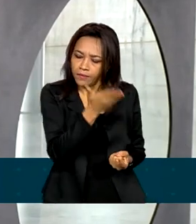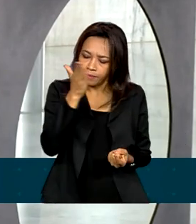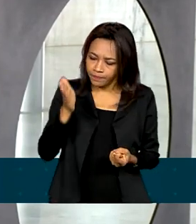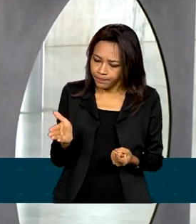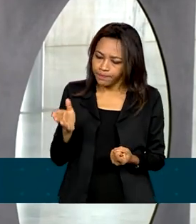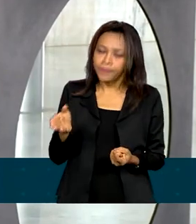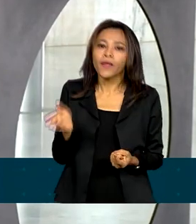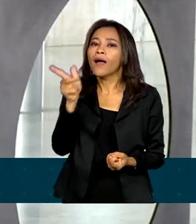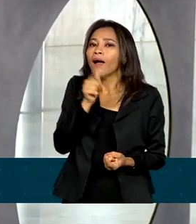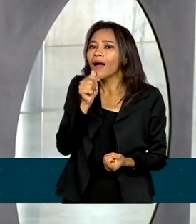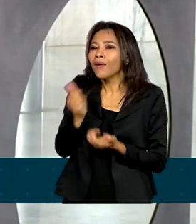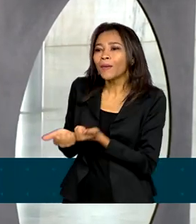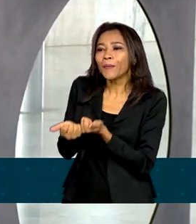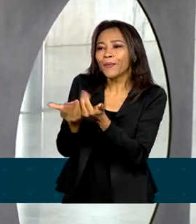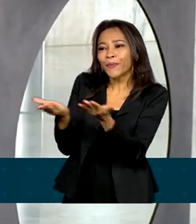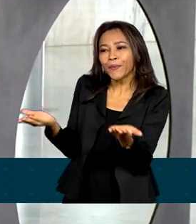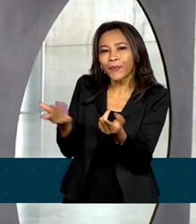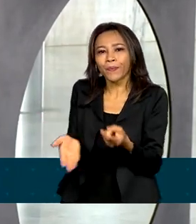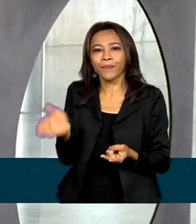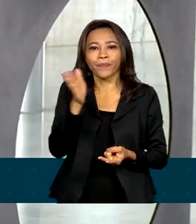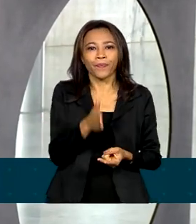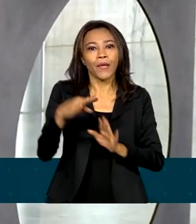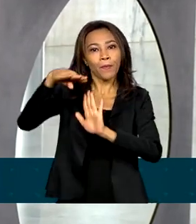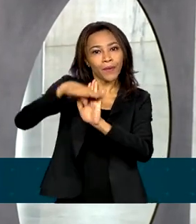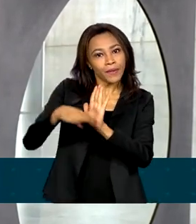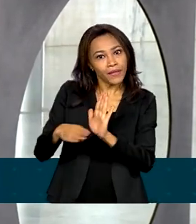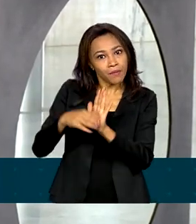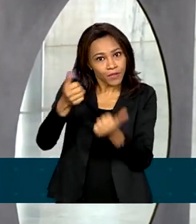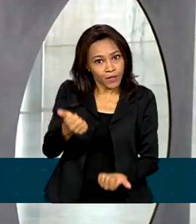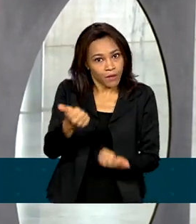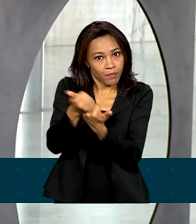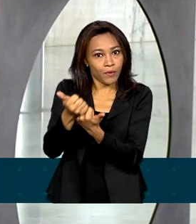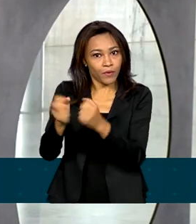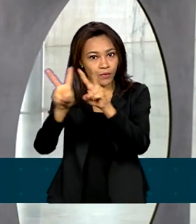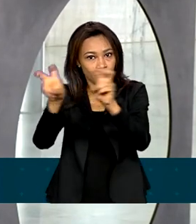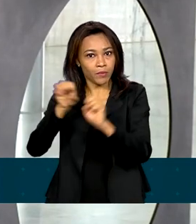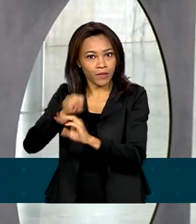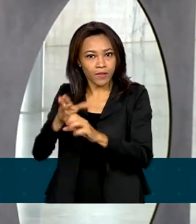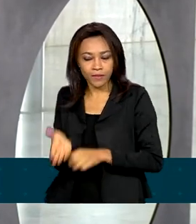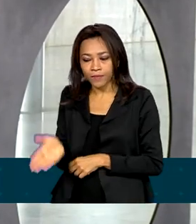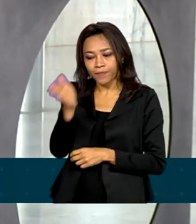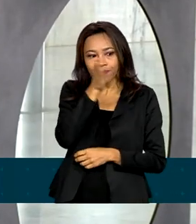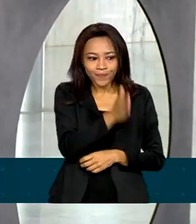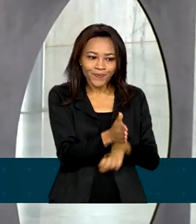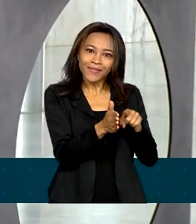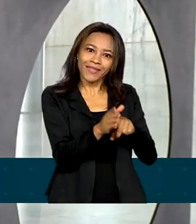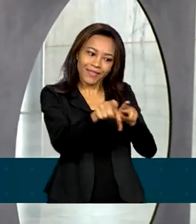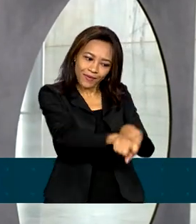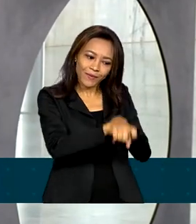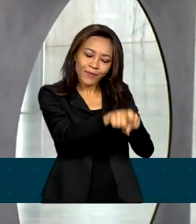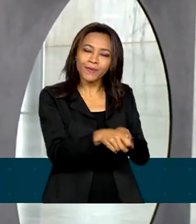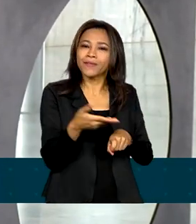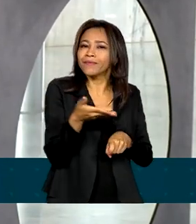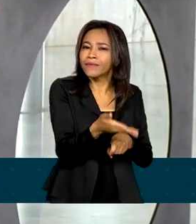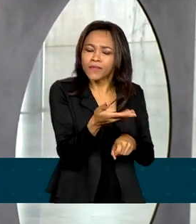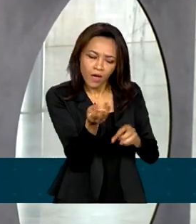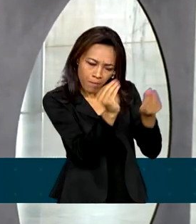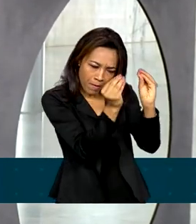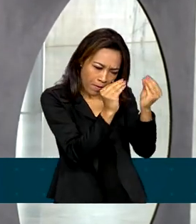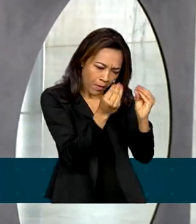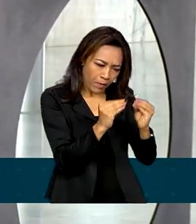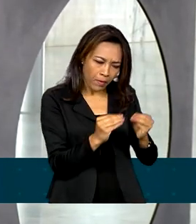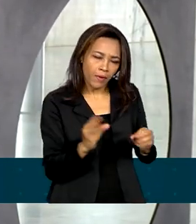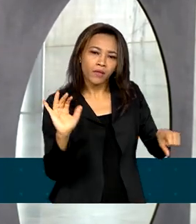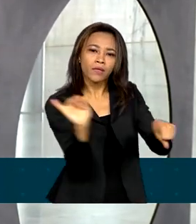Água para Todos, programas de fortalecimento da educação e, na agricultura, elaboração de